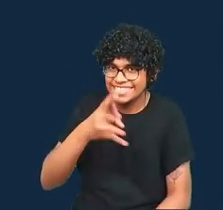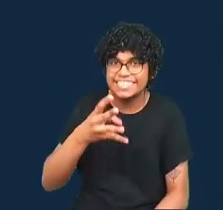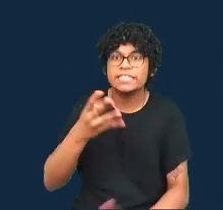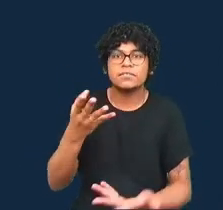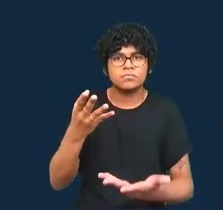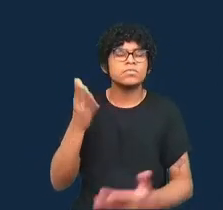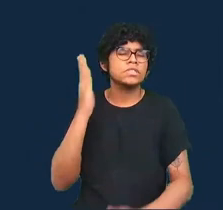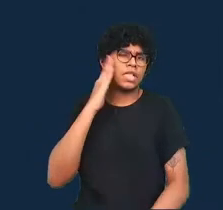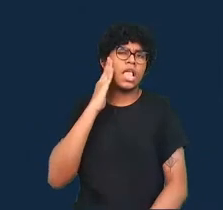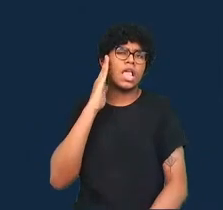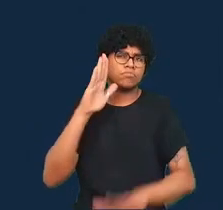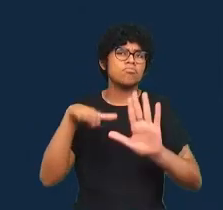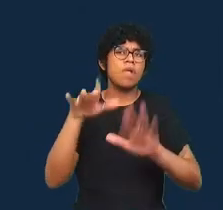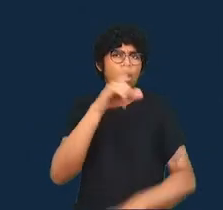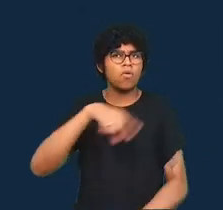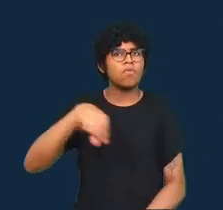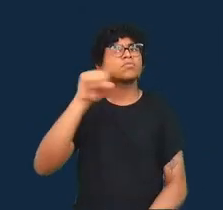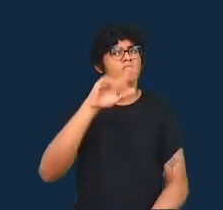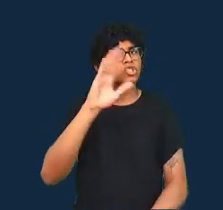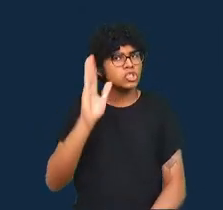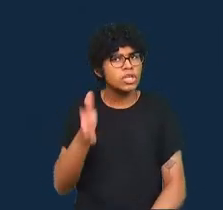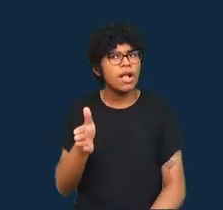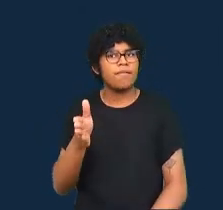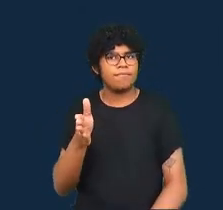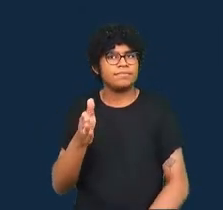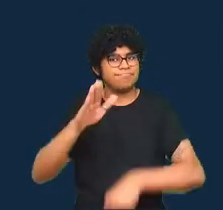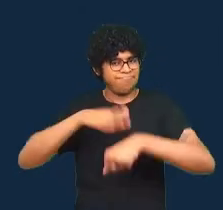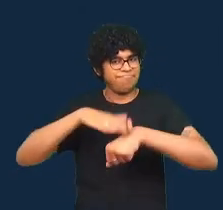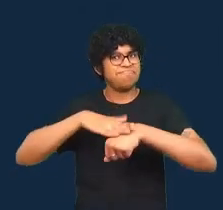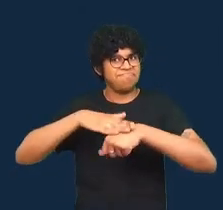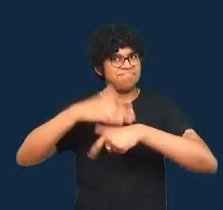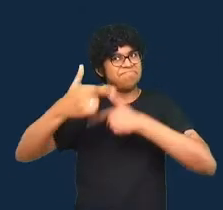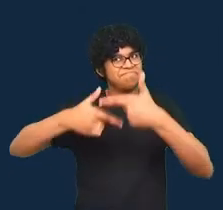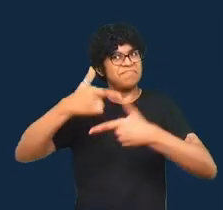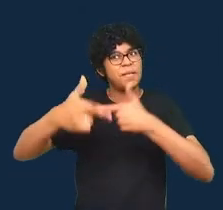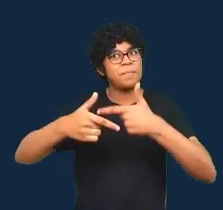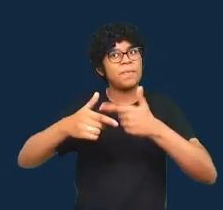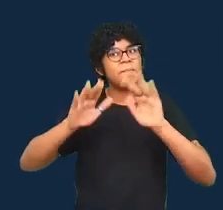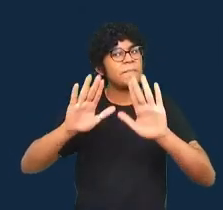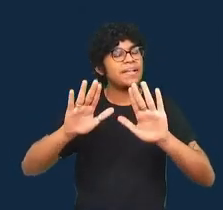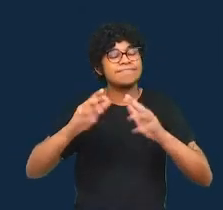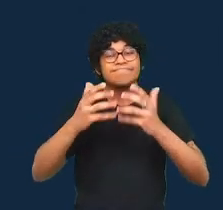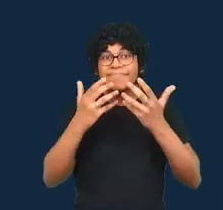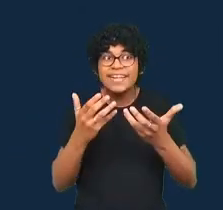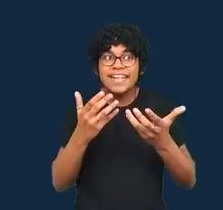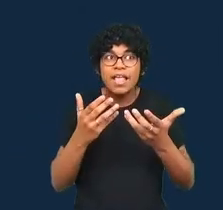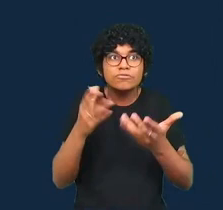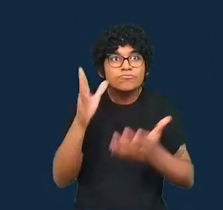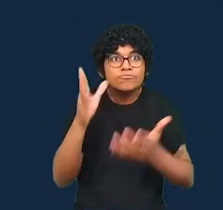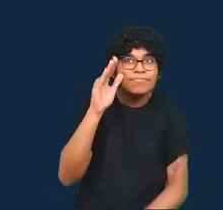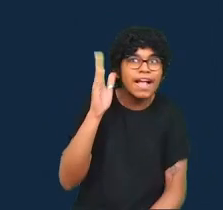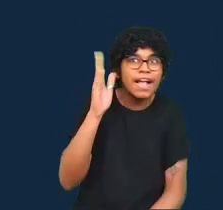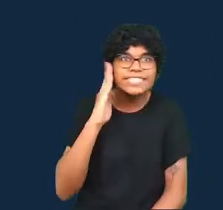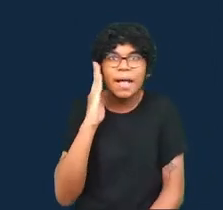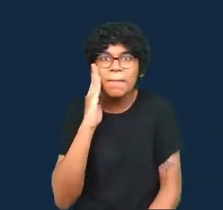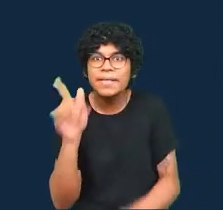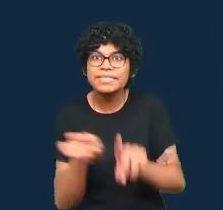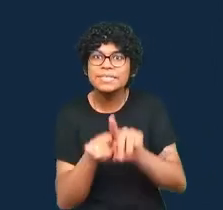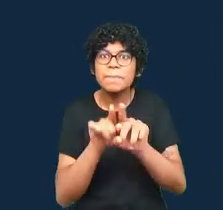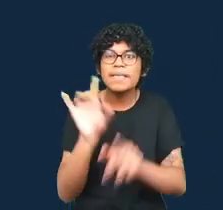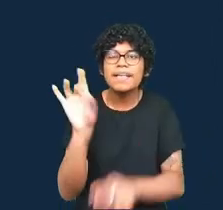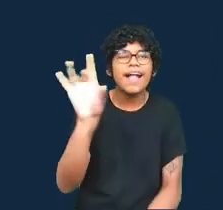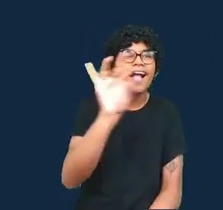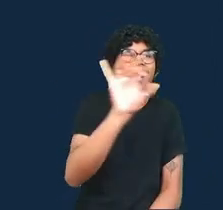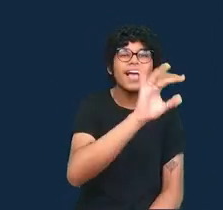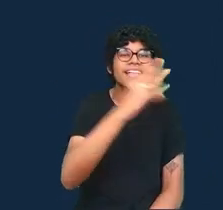fazendo isso no seu trabalho e adoraríamos mais uma vez eu digo ouvir falar sobre suas próprias experiências suas próprias práticas